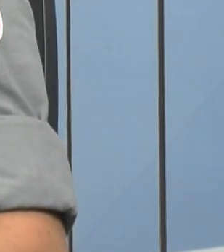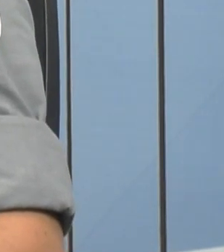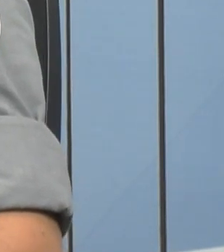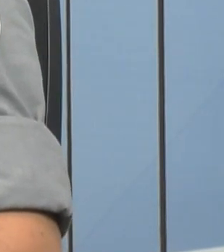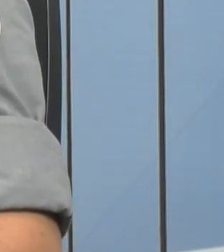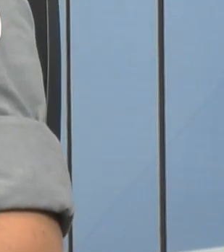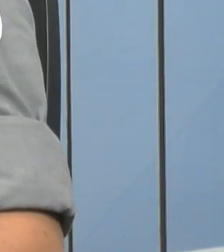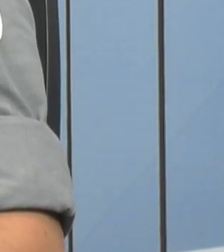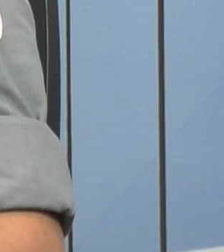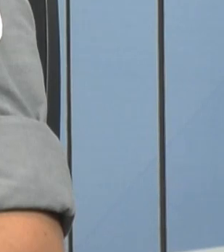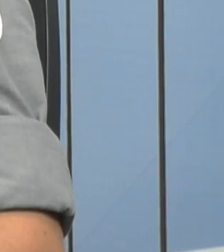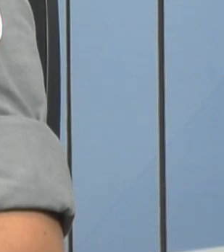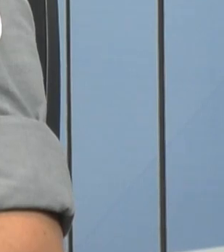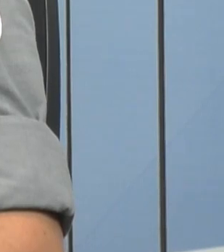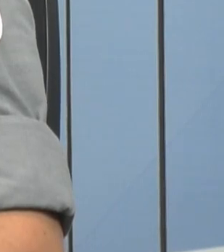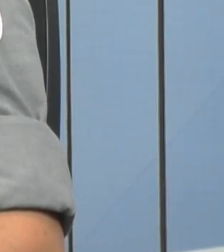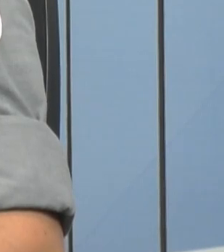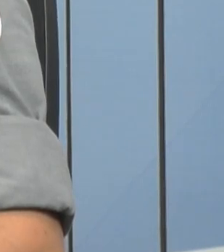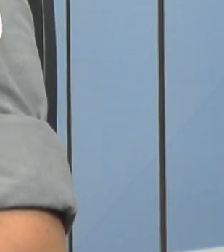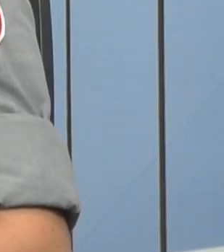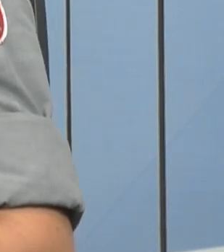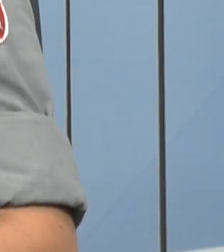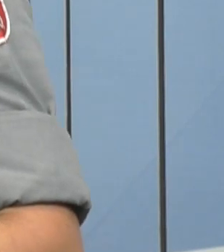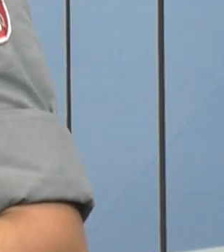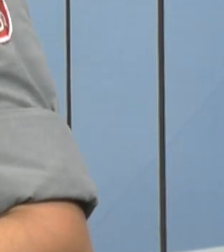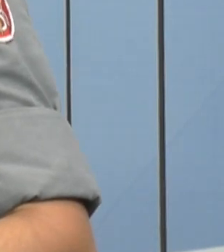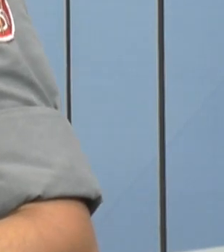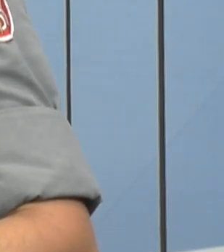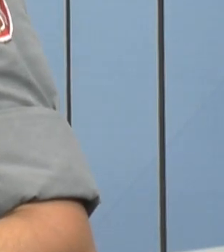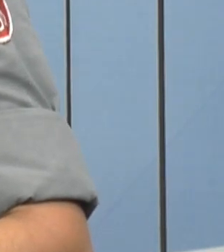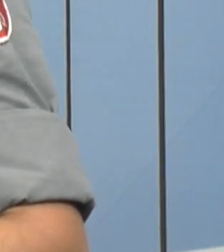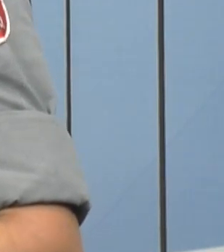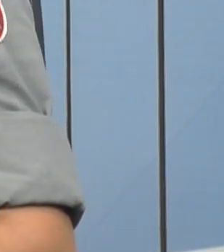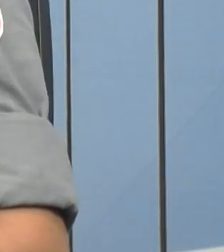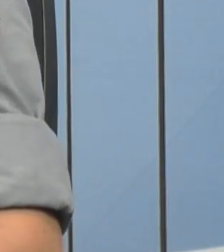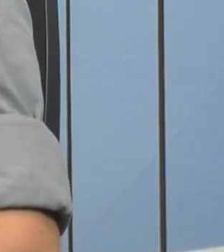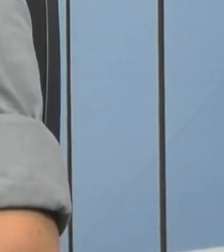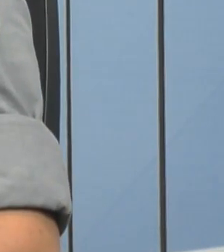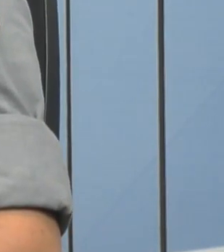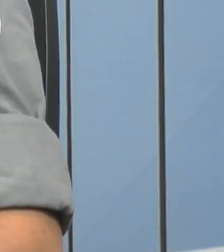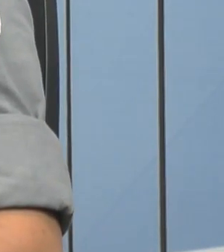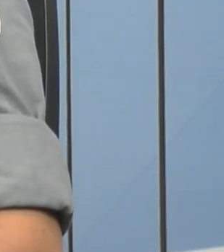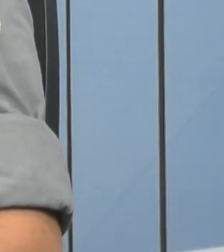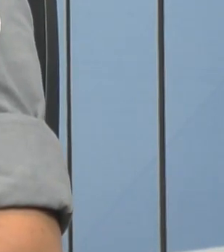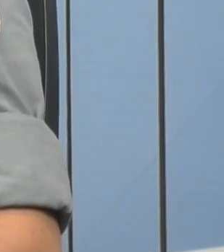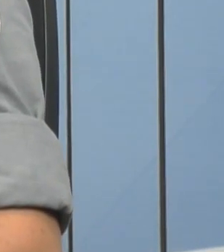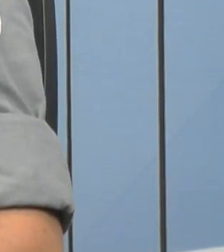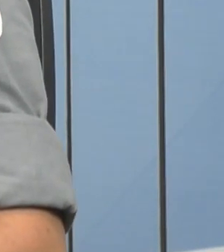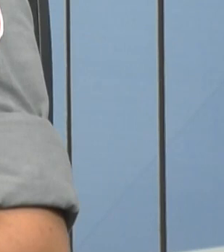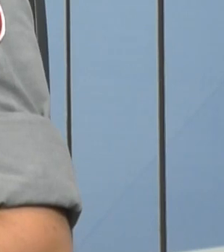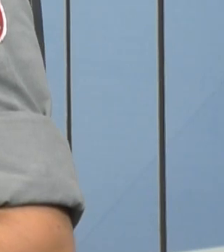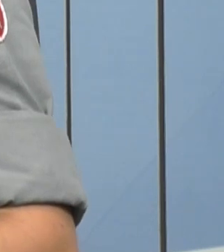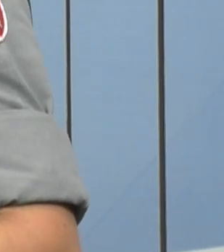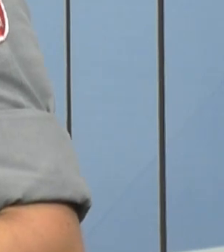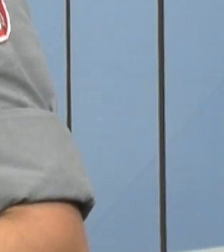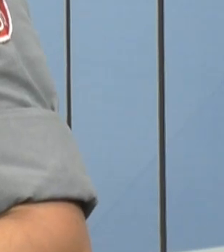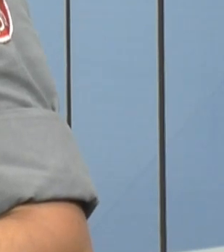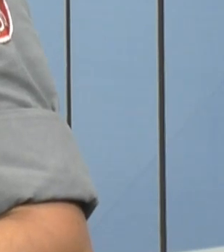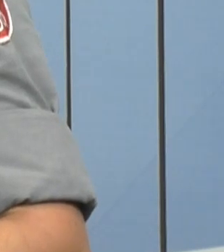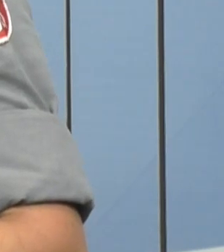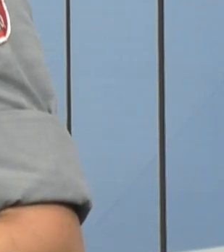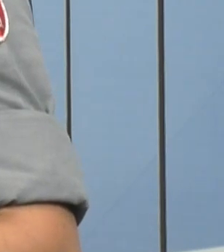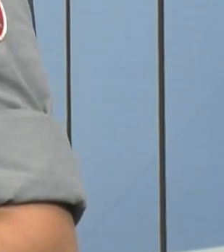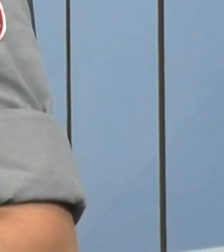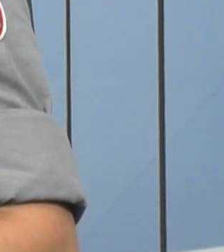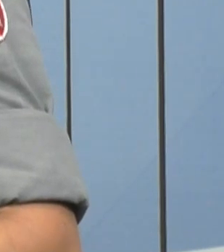munícipes que residem aqui normalmente quem trafega nessas regiões já sabe então é importante essa propaganda massiva dos